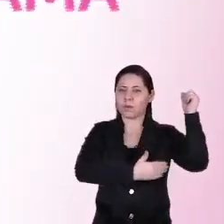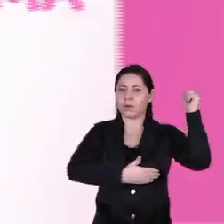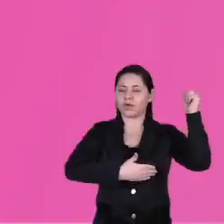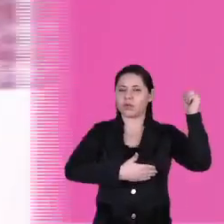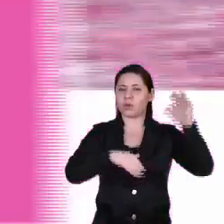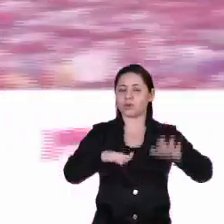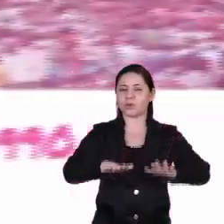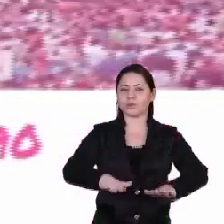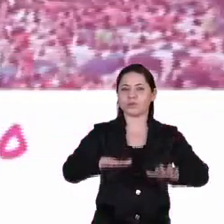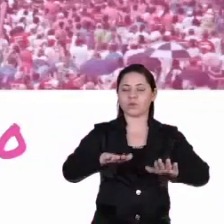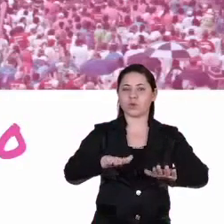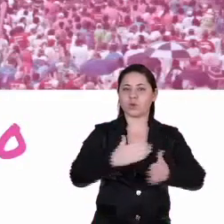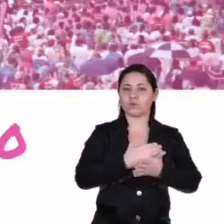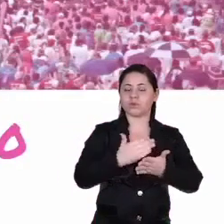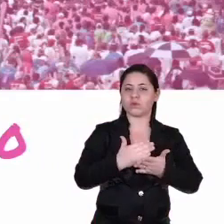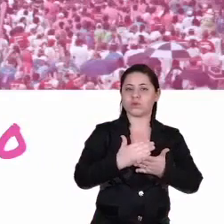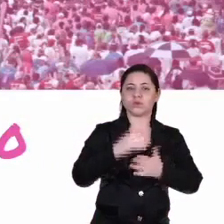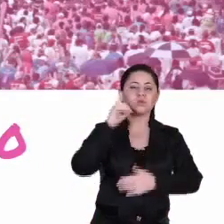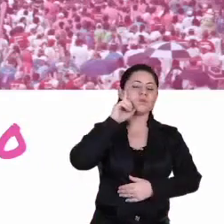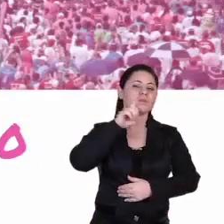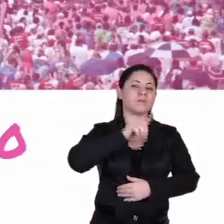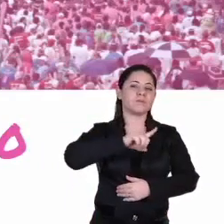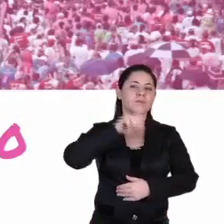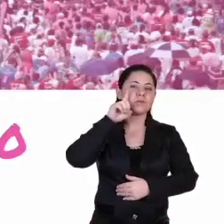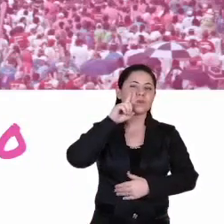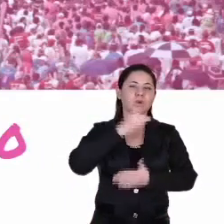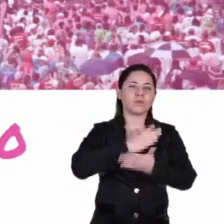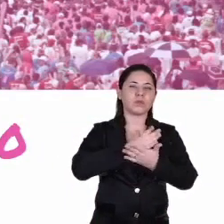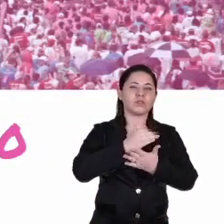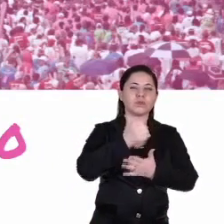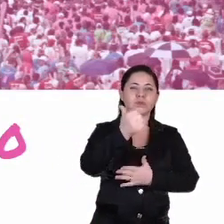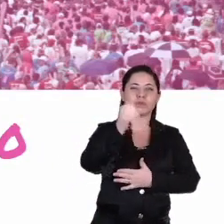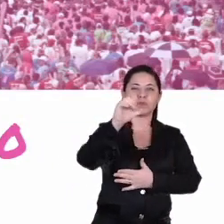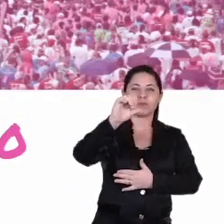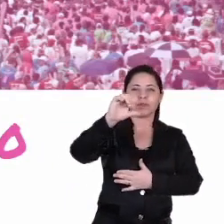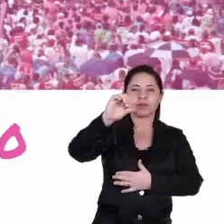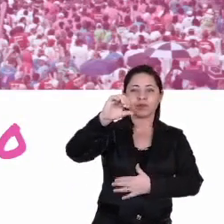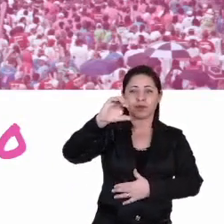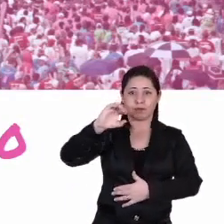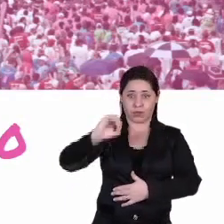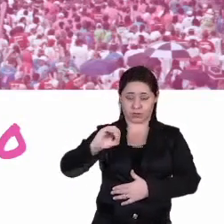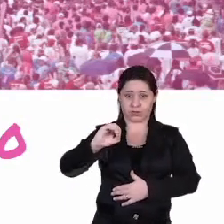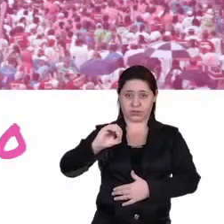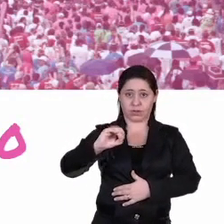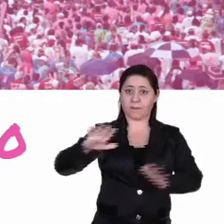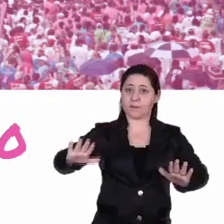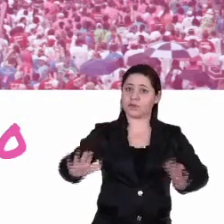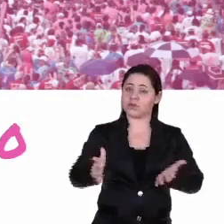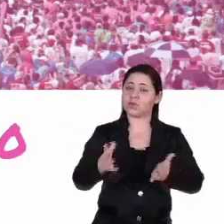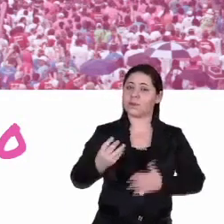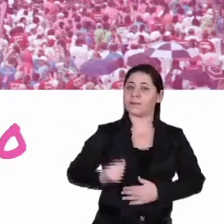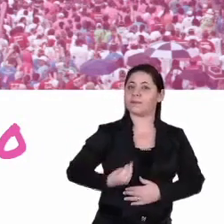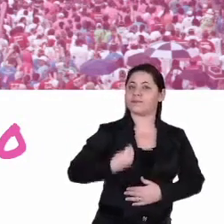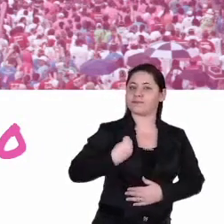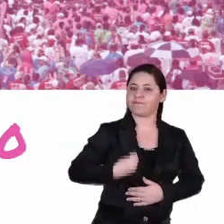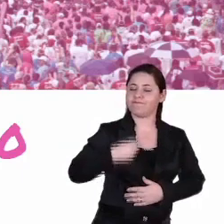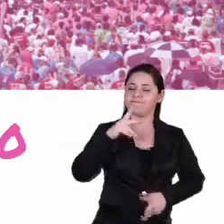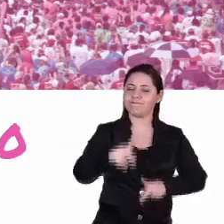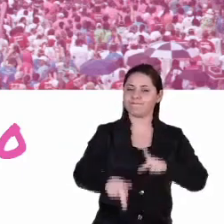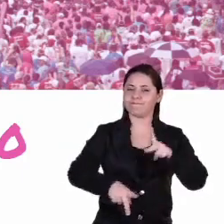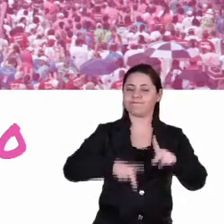mama o movimento surgiu nos estados unidos no início da década de 90 para estimular a